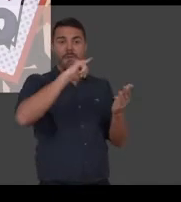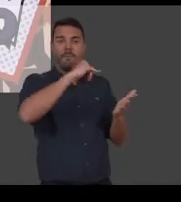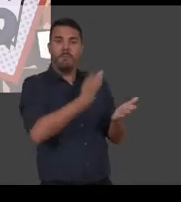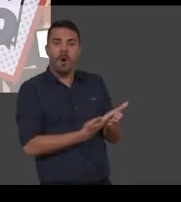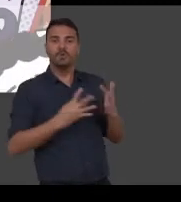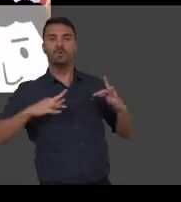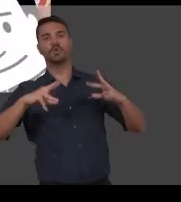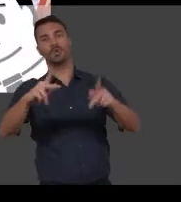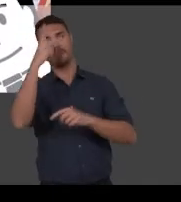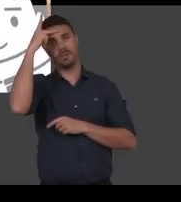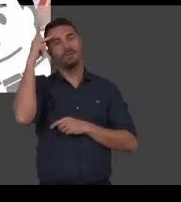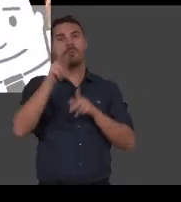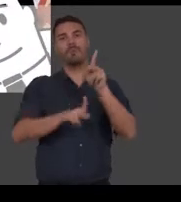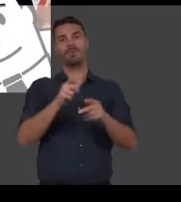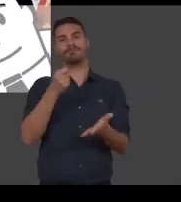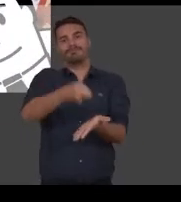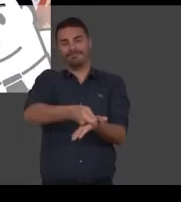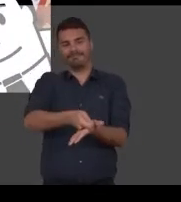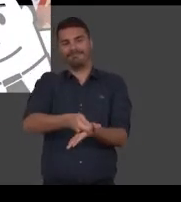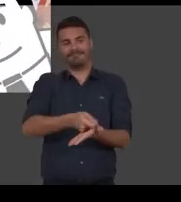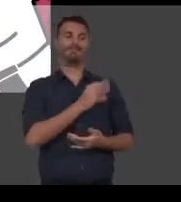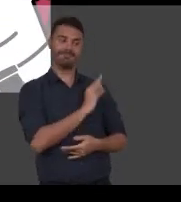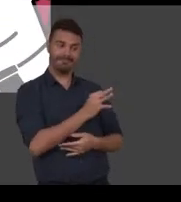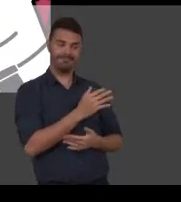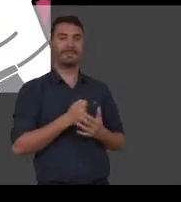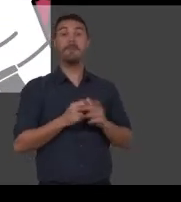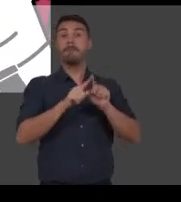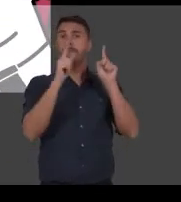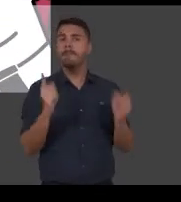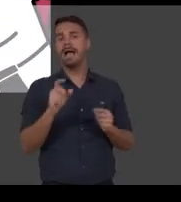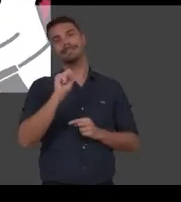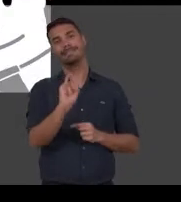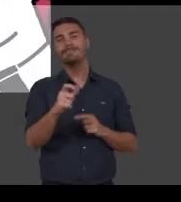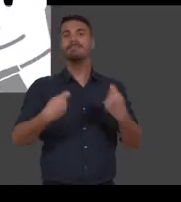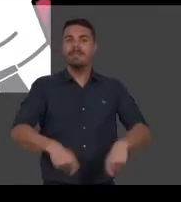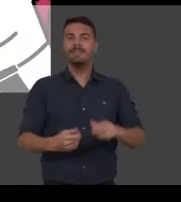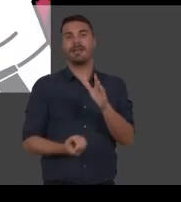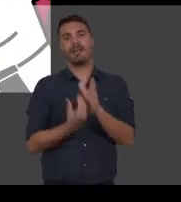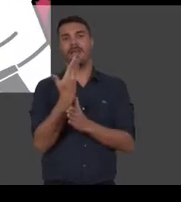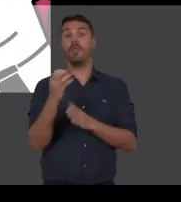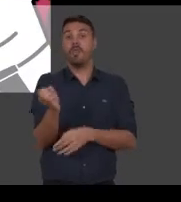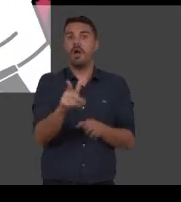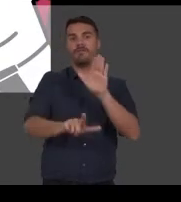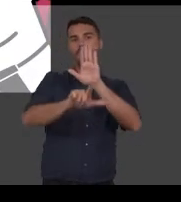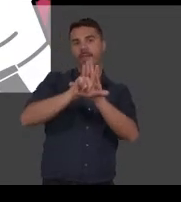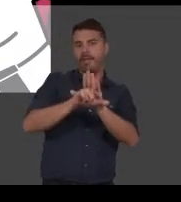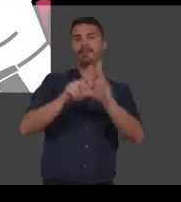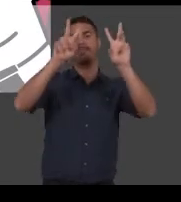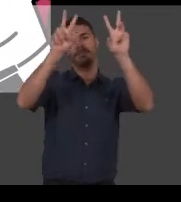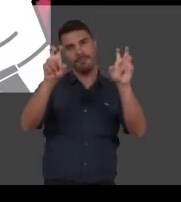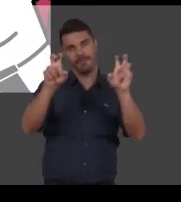impostos que todos nós pagamos. Não é não, Samuel? Mas se realmente for necessário criar uma nova lei sobre